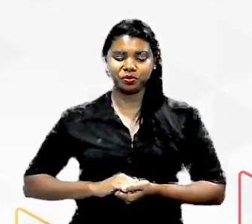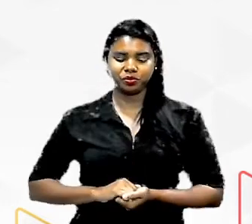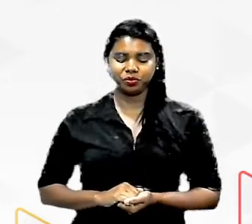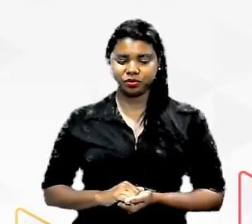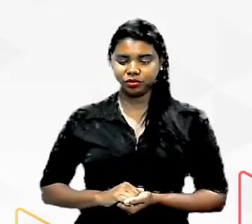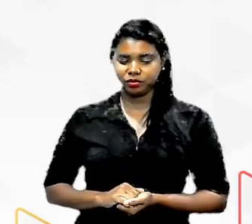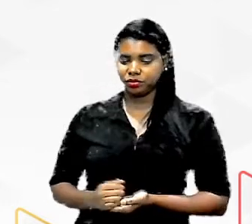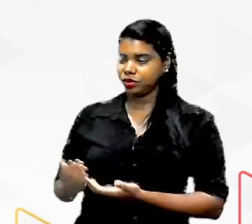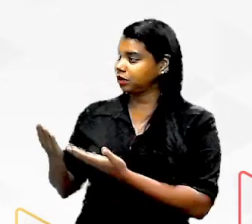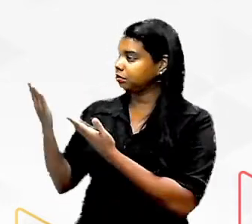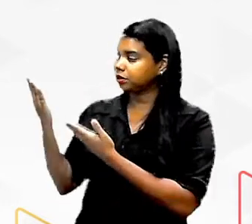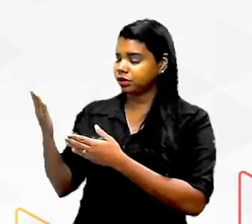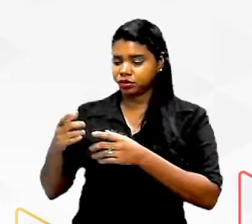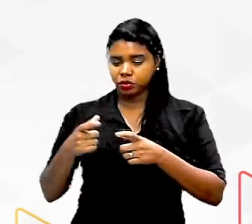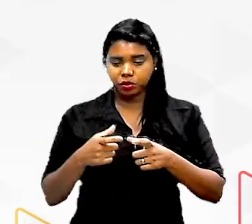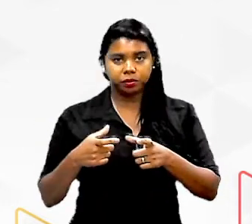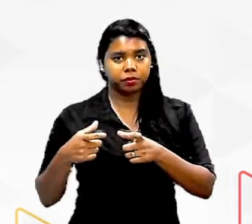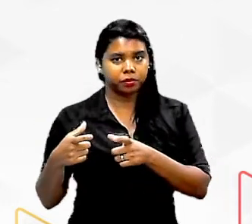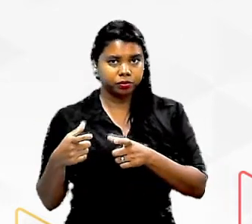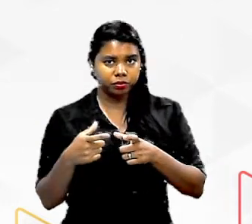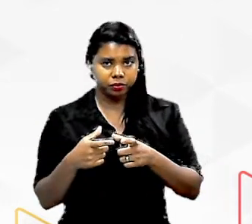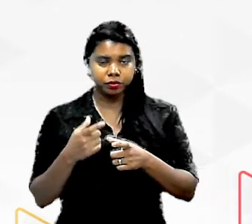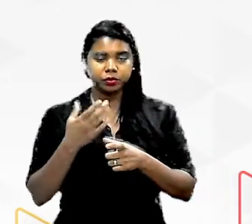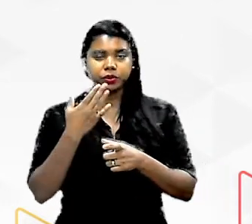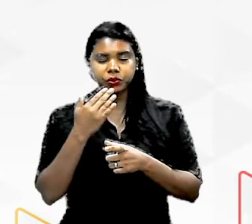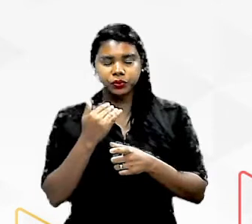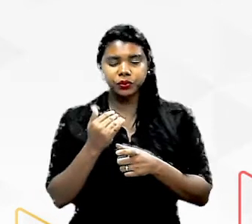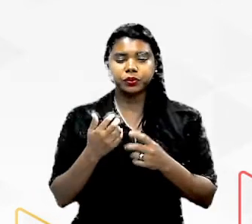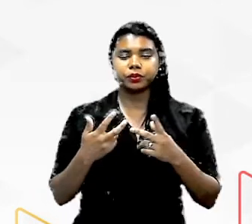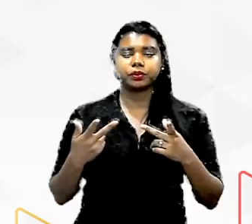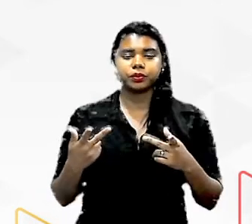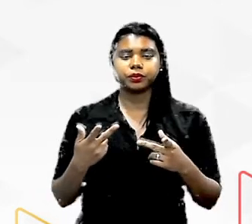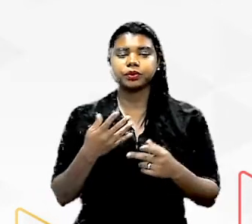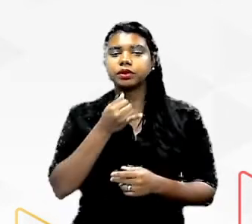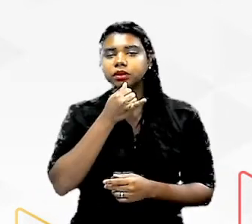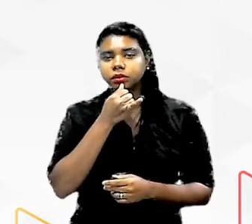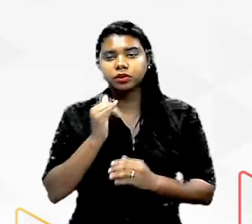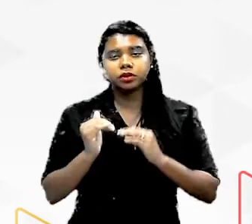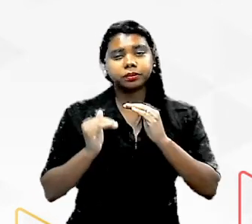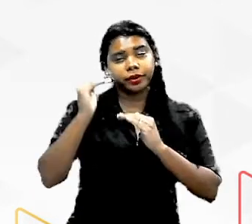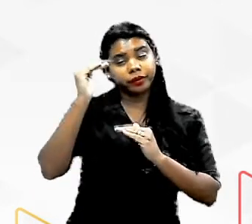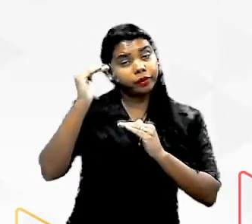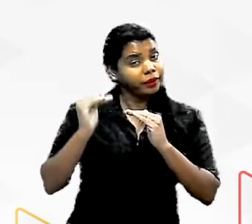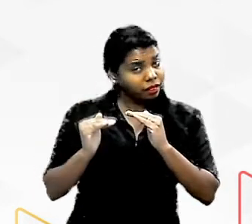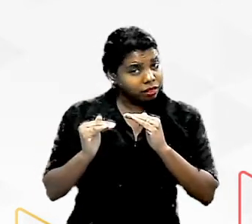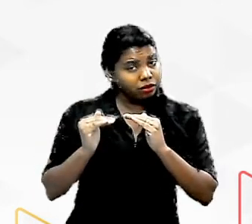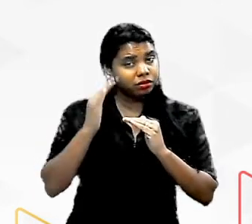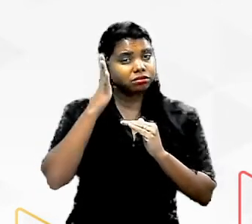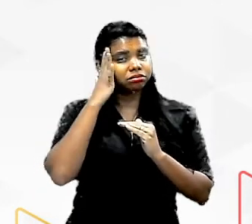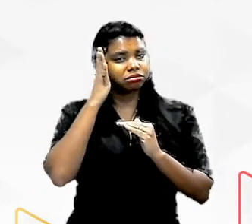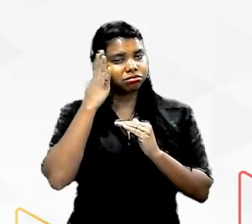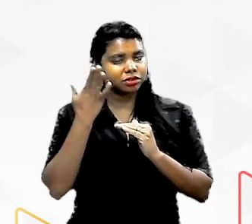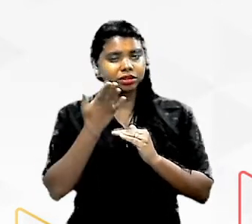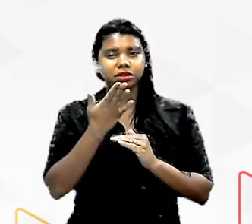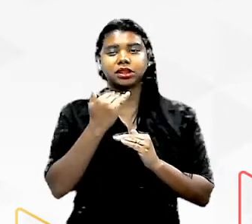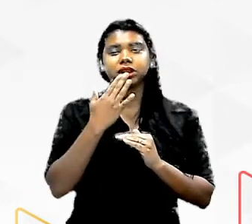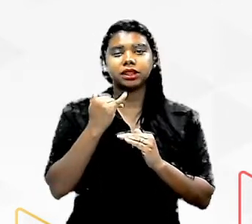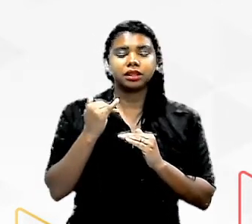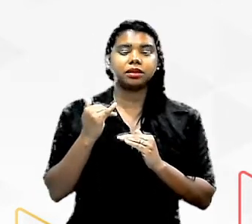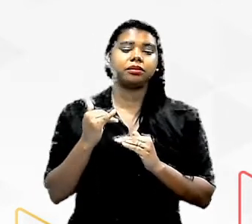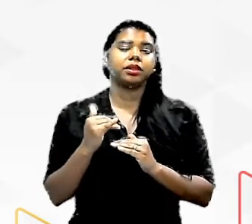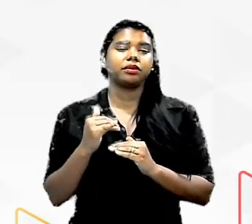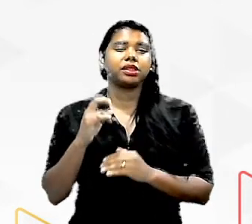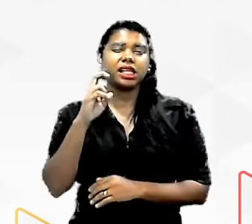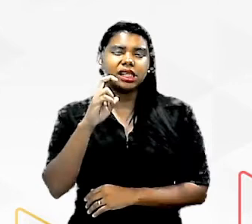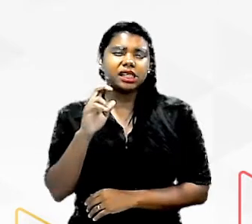itação de porção, né? Então de acordo com o alimento essa porção pode ser maior, pode ser menor não tem alimentos que a porção vai ser de